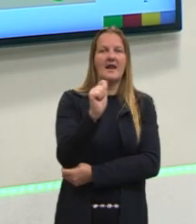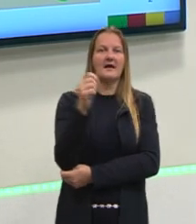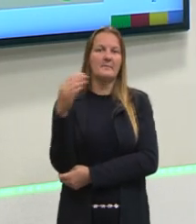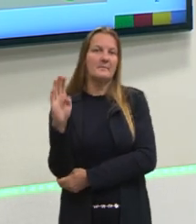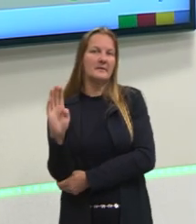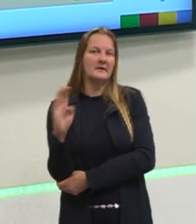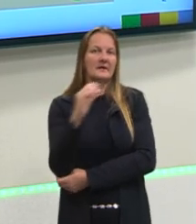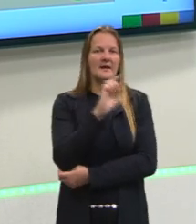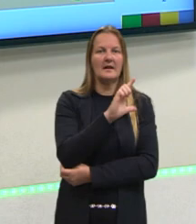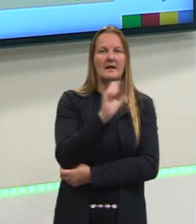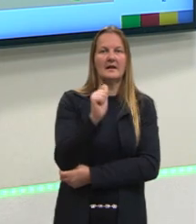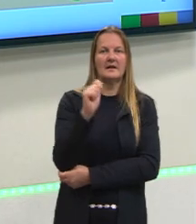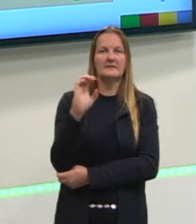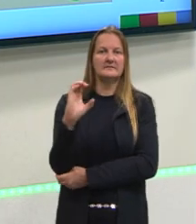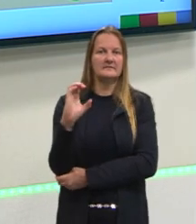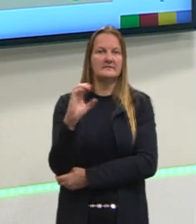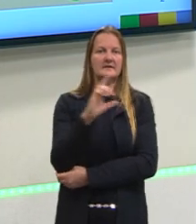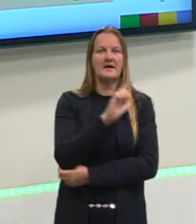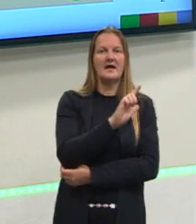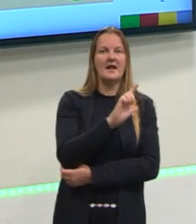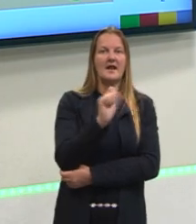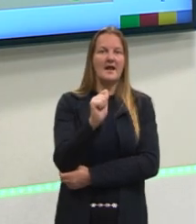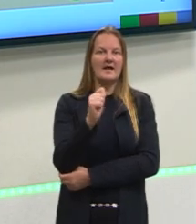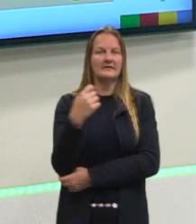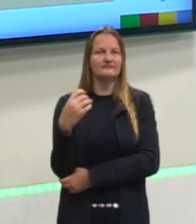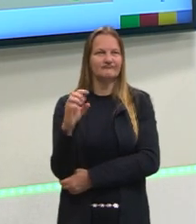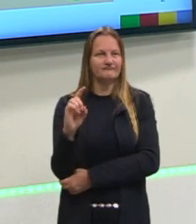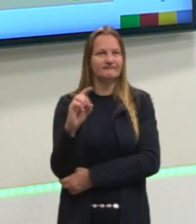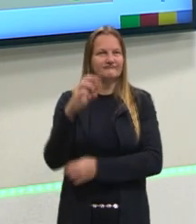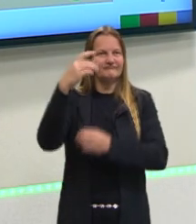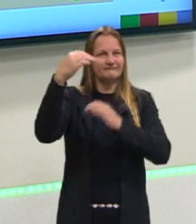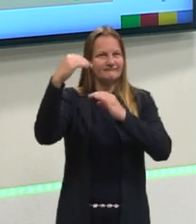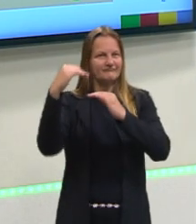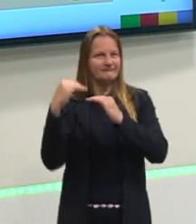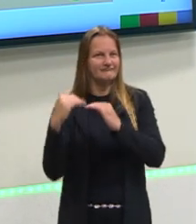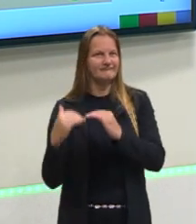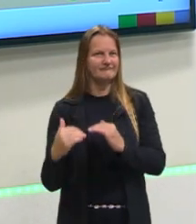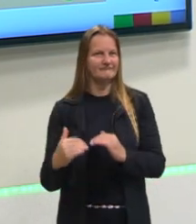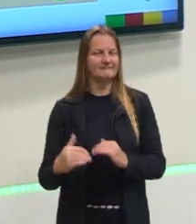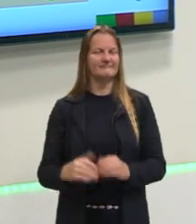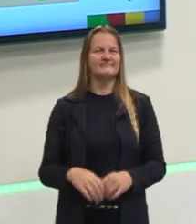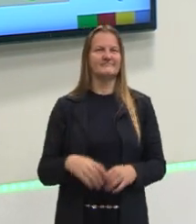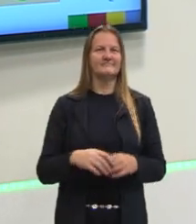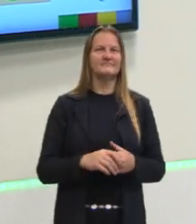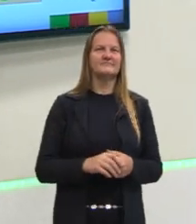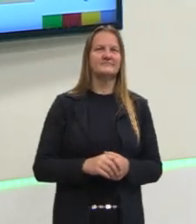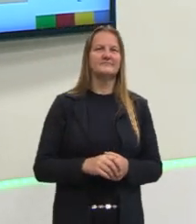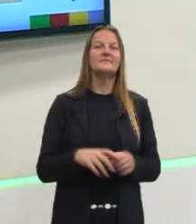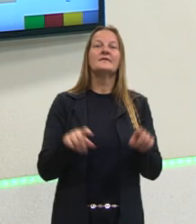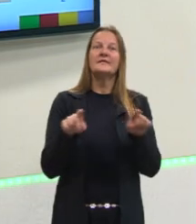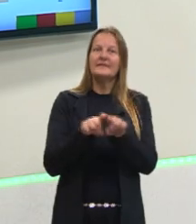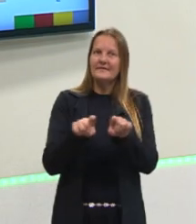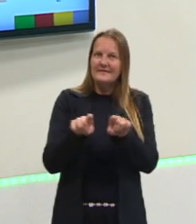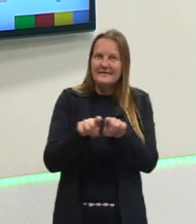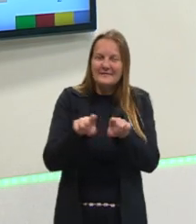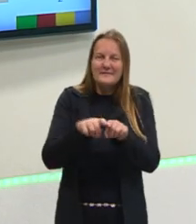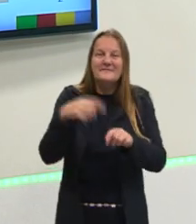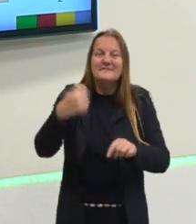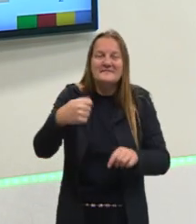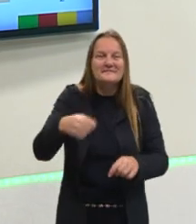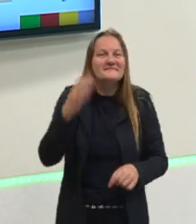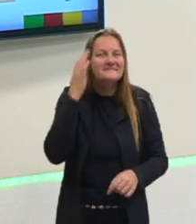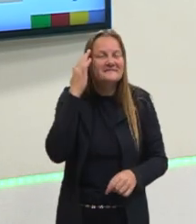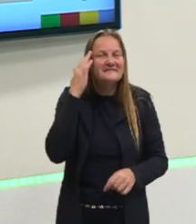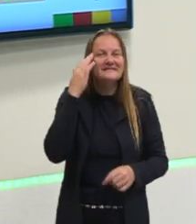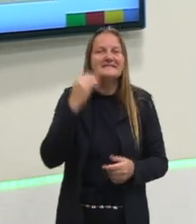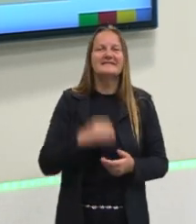la d, e assim a gente segue. Além disso, gente, nós também precisamos saber